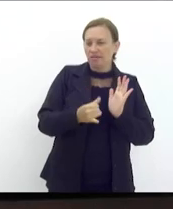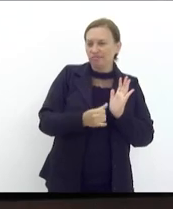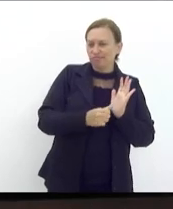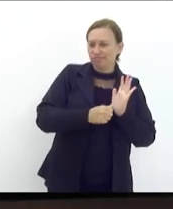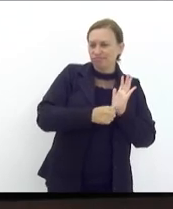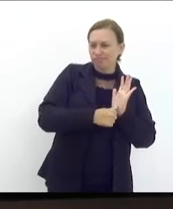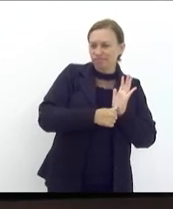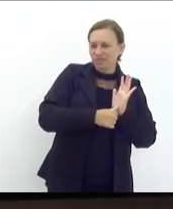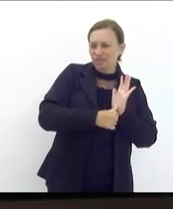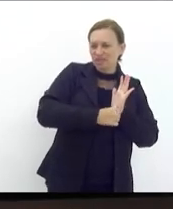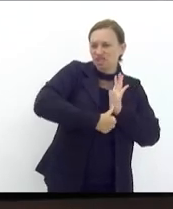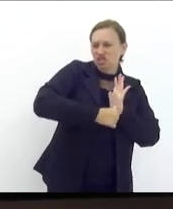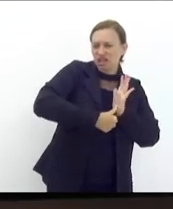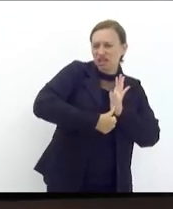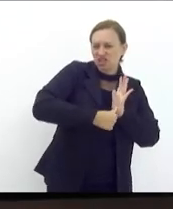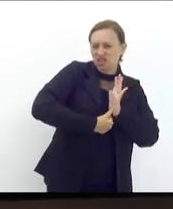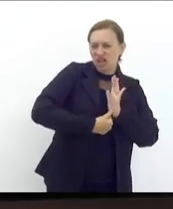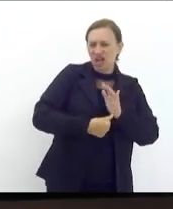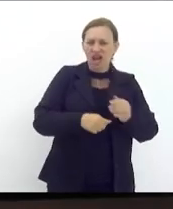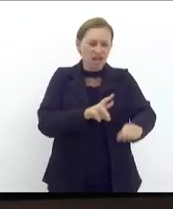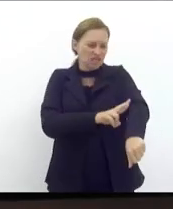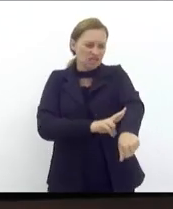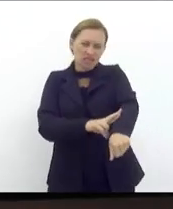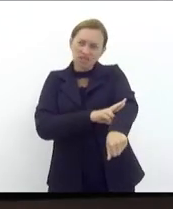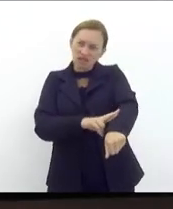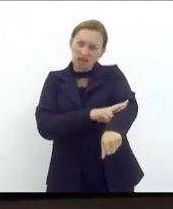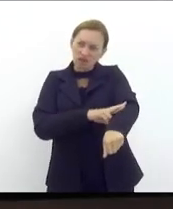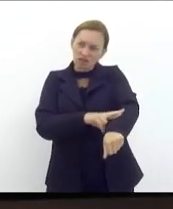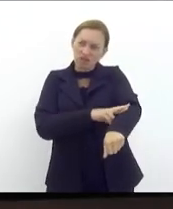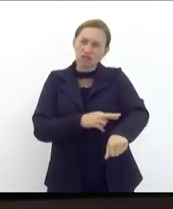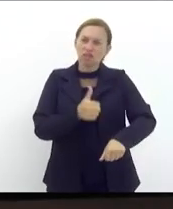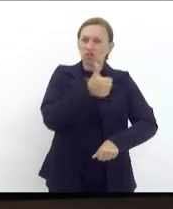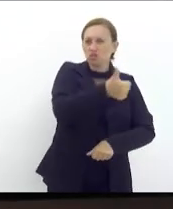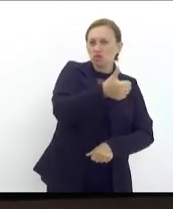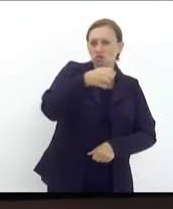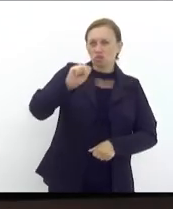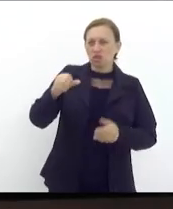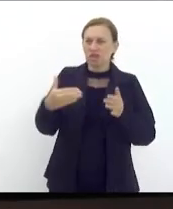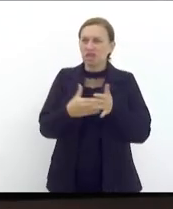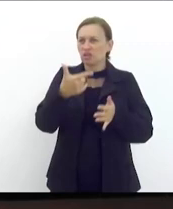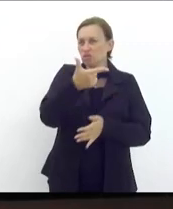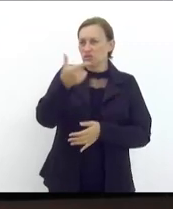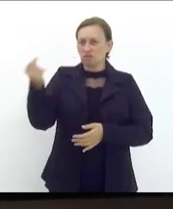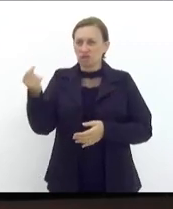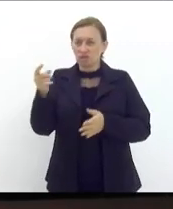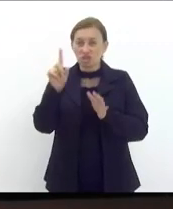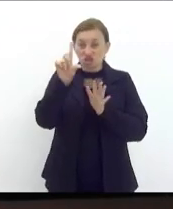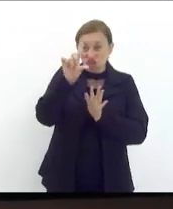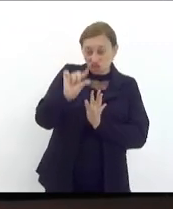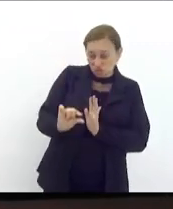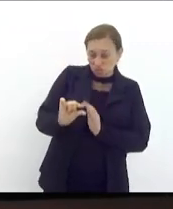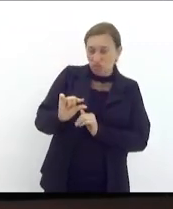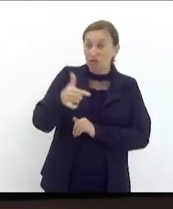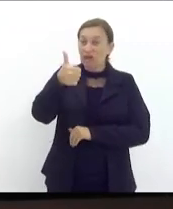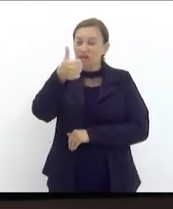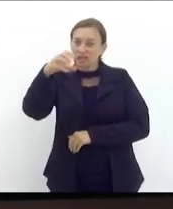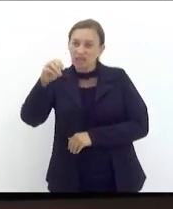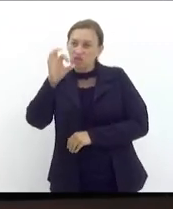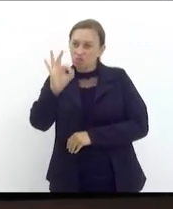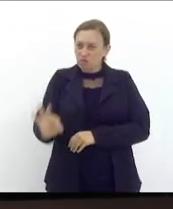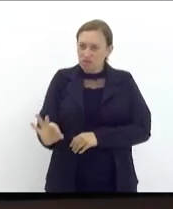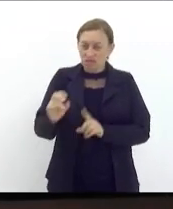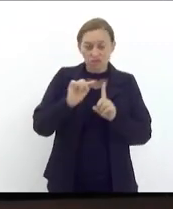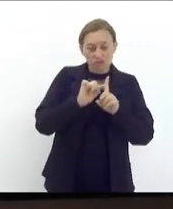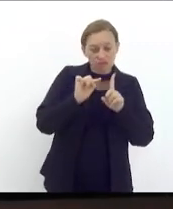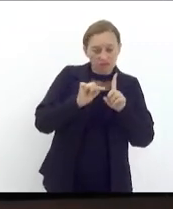dessa gestante. De 2018 a 2020, enquanto houve diminuição de 10% nos casos de